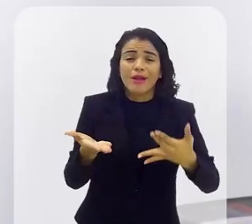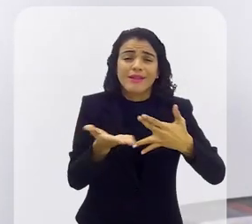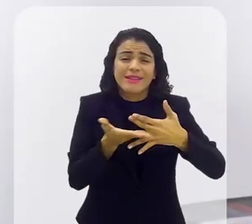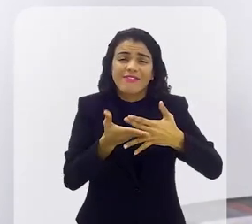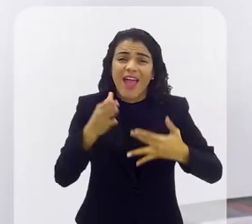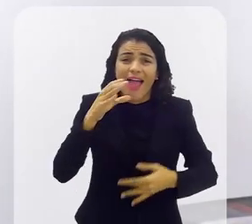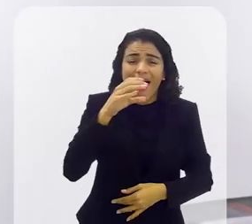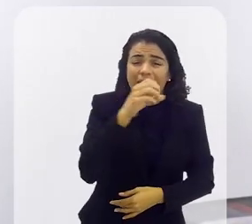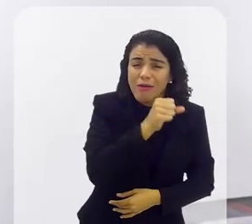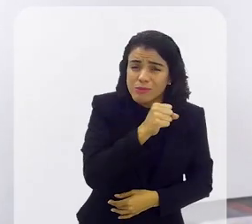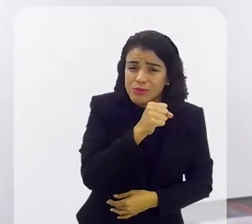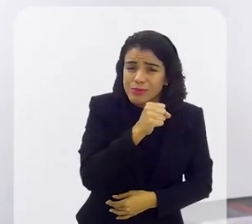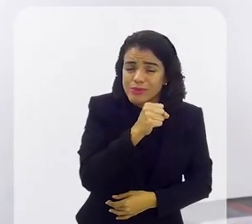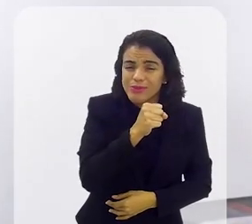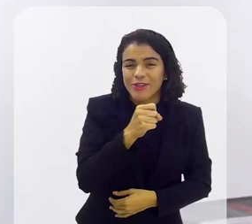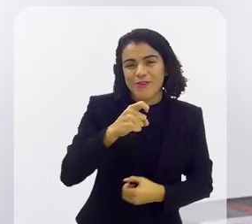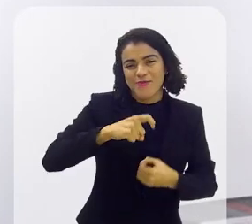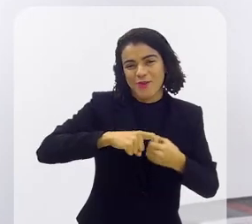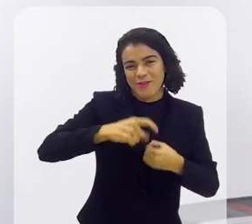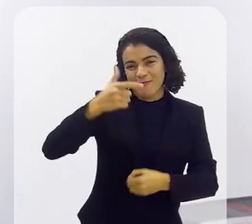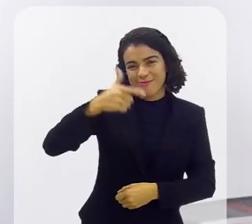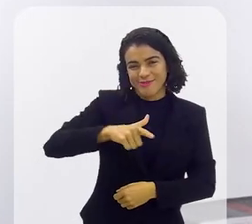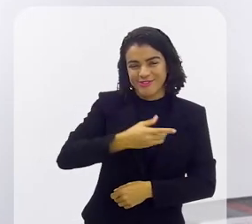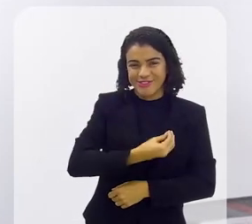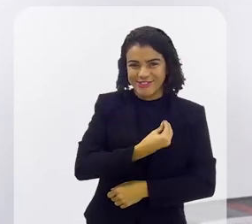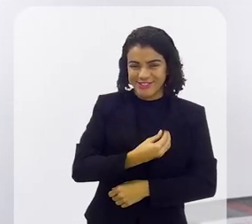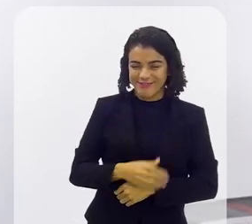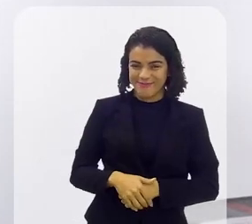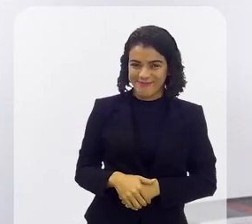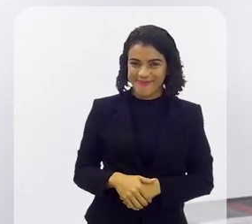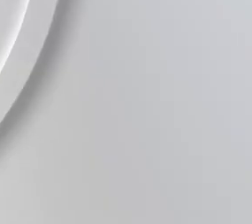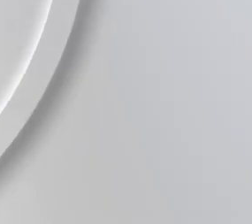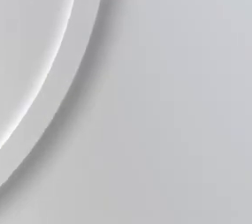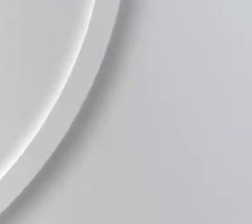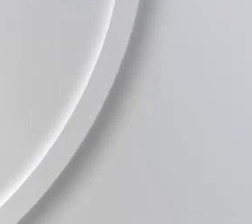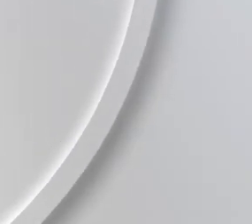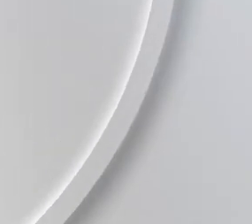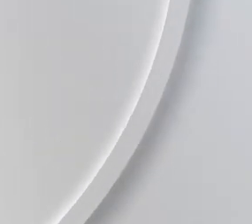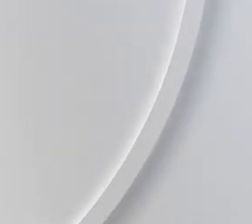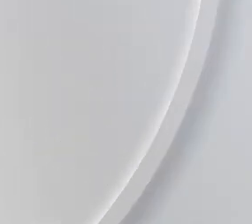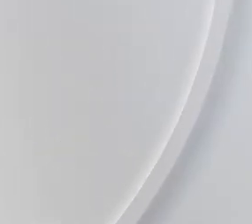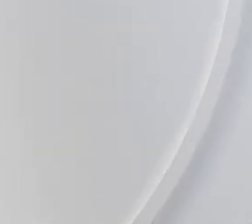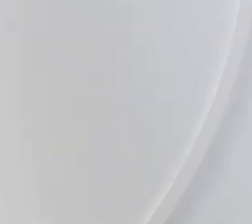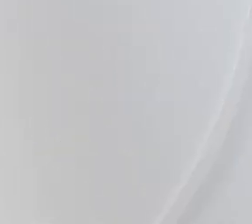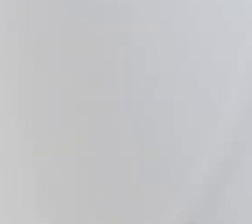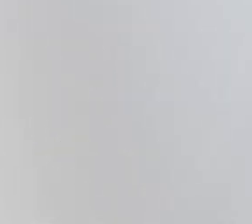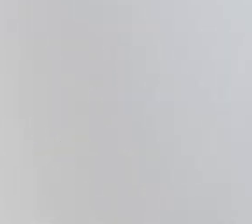do diretor é muito bom nós vamos ao intervalo rapidinho e voltamos já já para a obra